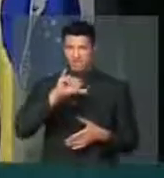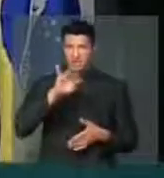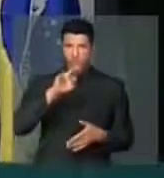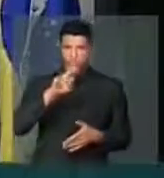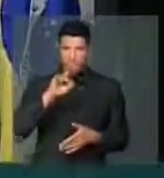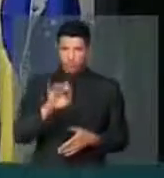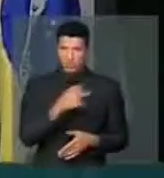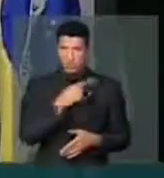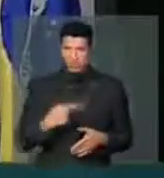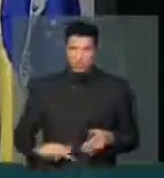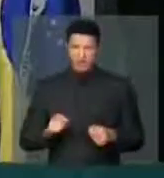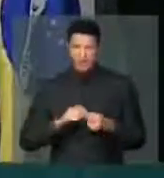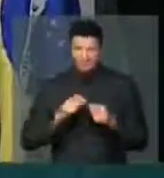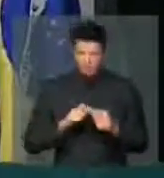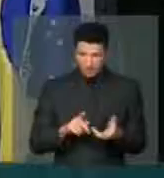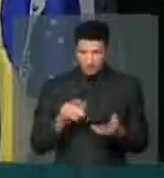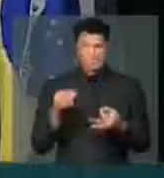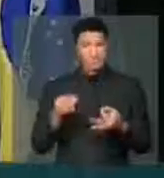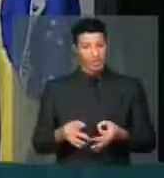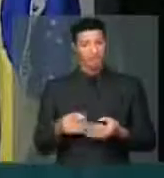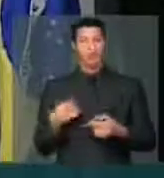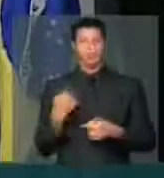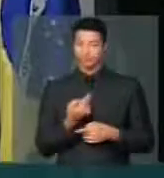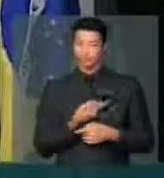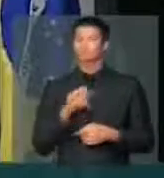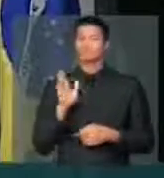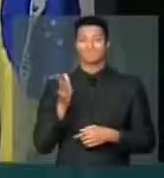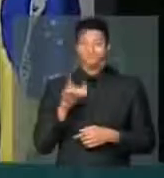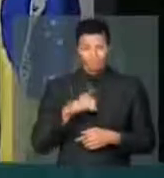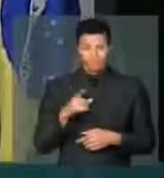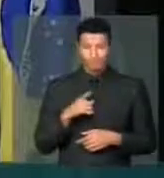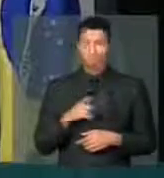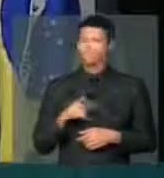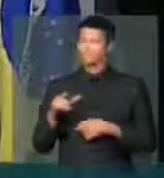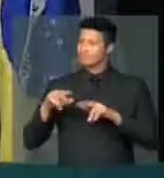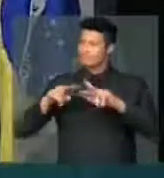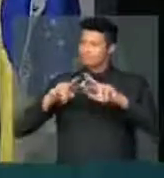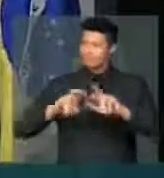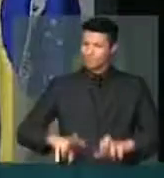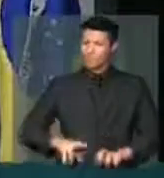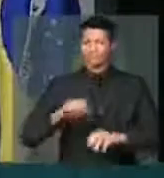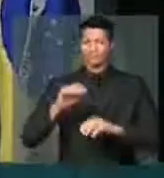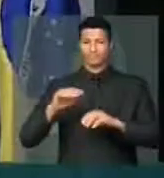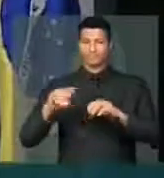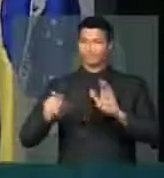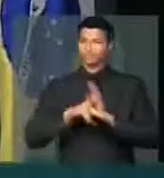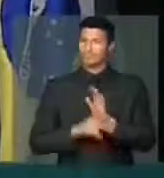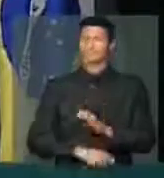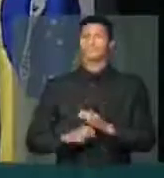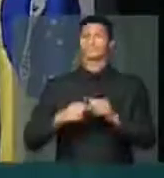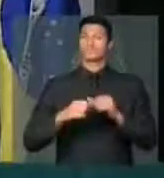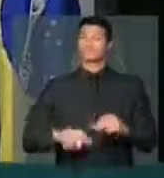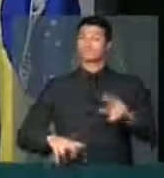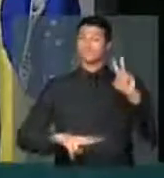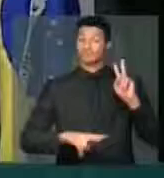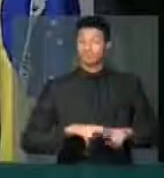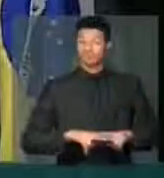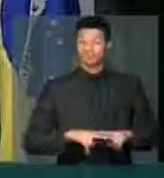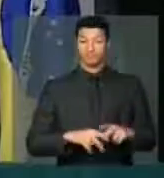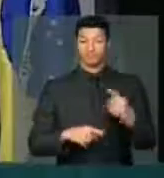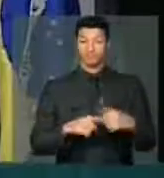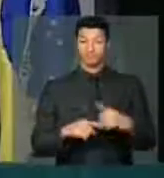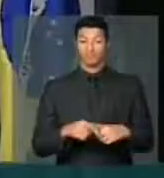que a presidente comete, certamente já teria sido cassado, quiçá estaria preso,